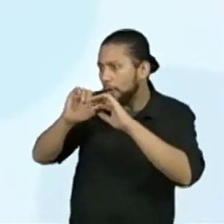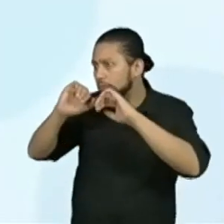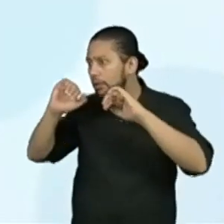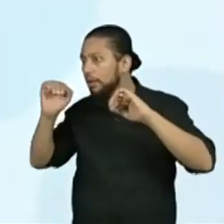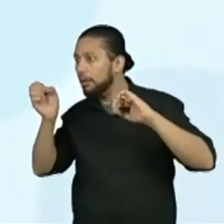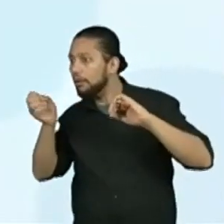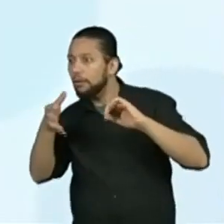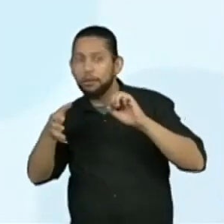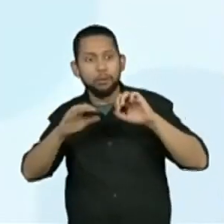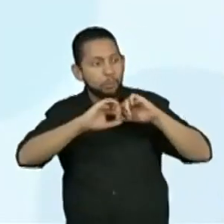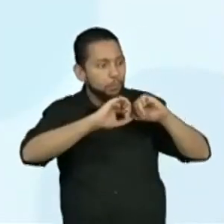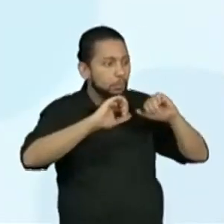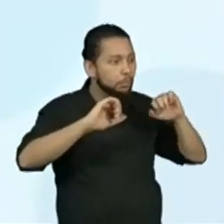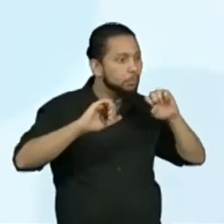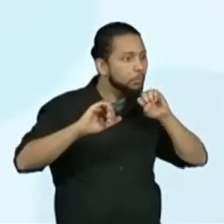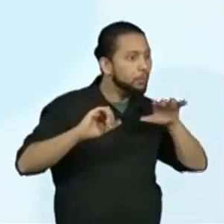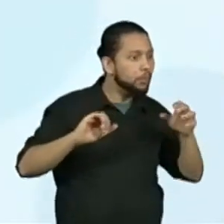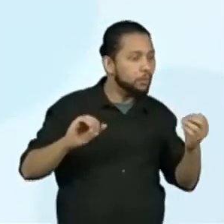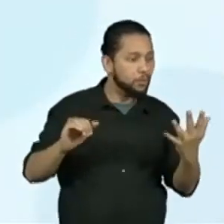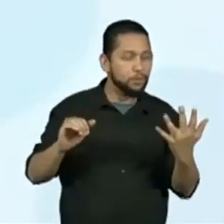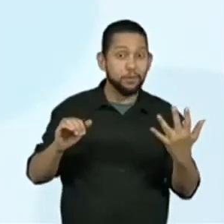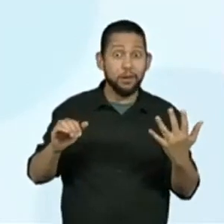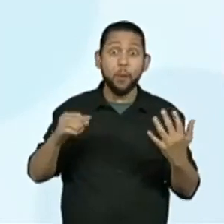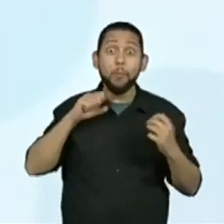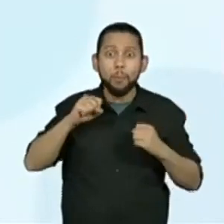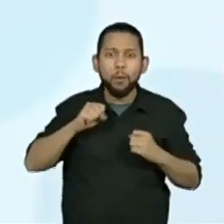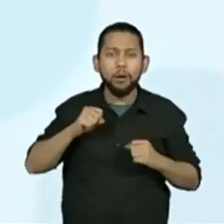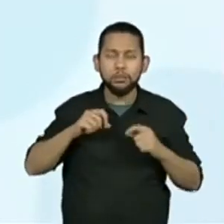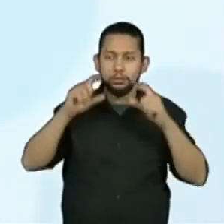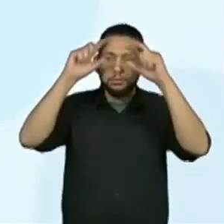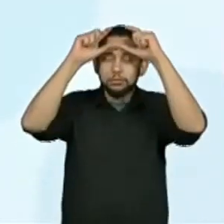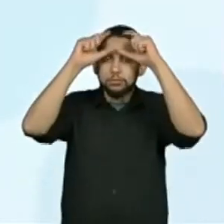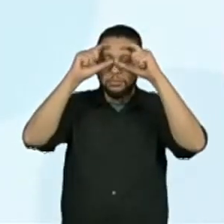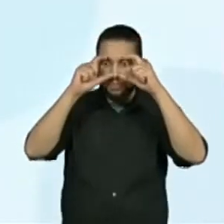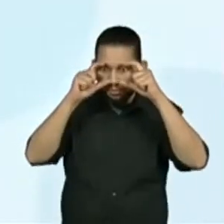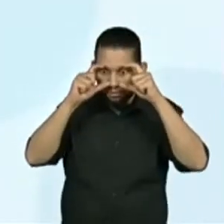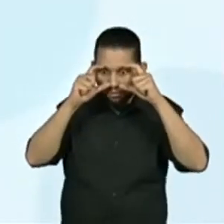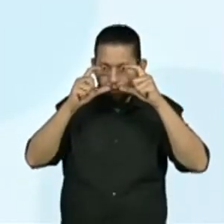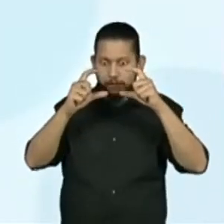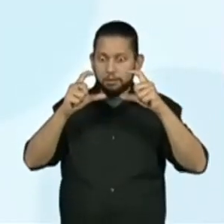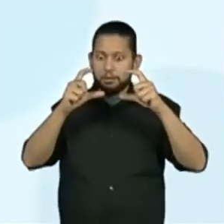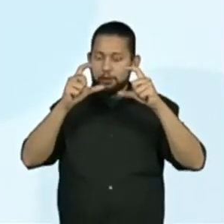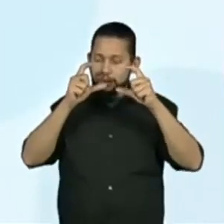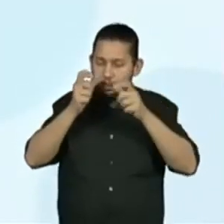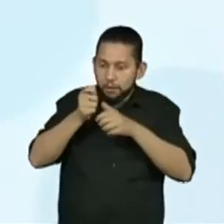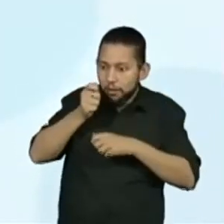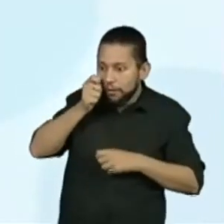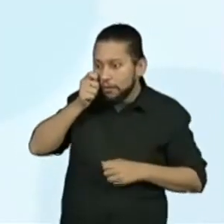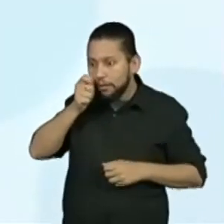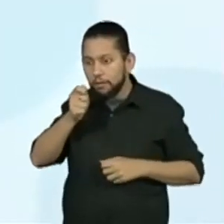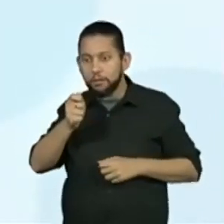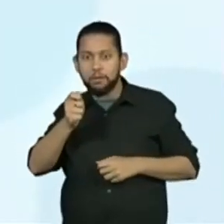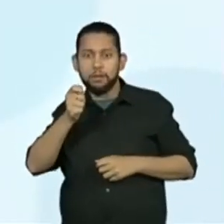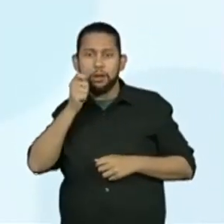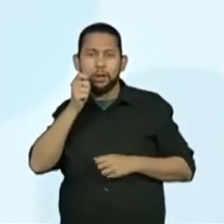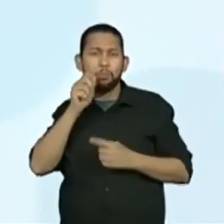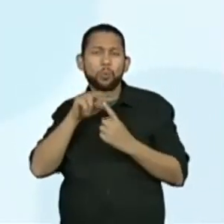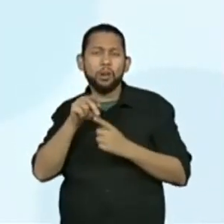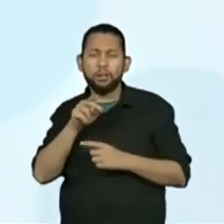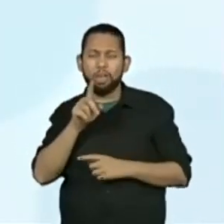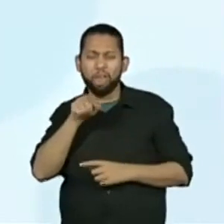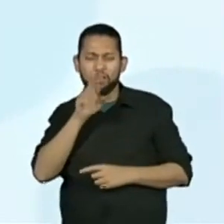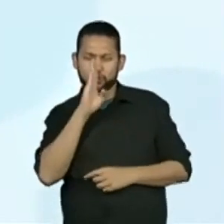Às manifestações de olhar em relação ao mundo, porque dispensam objetividade.